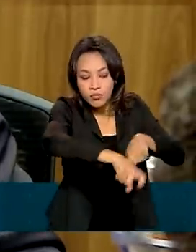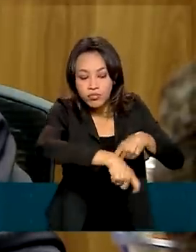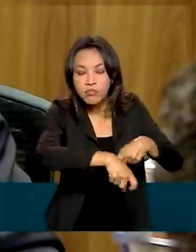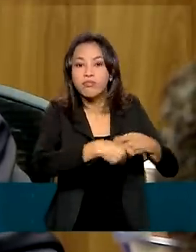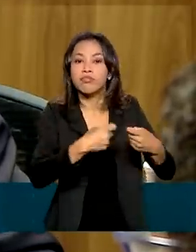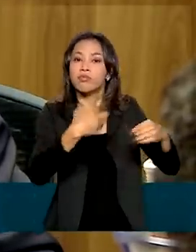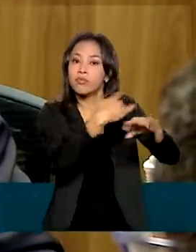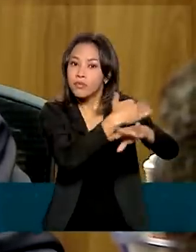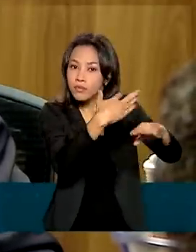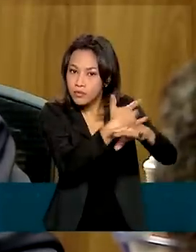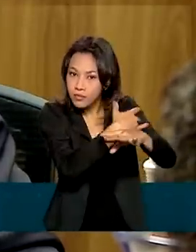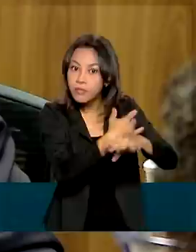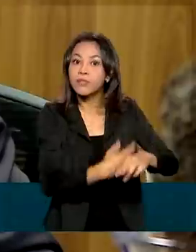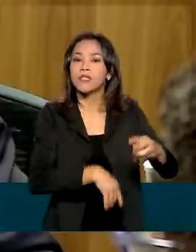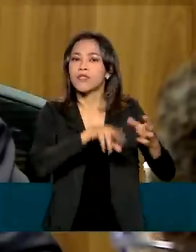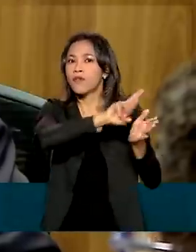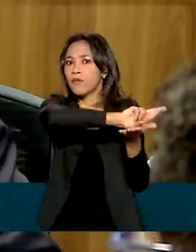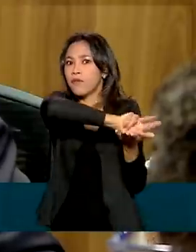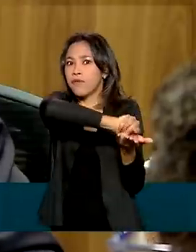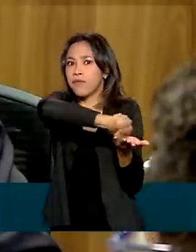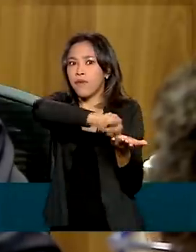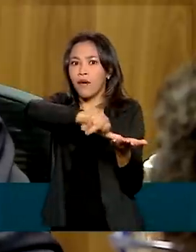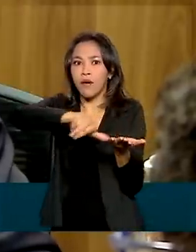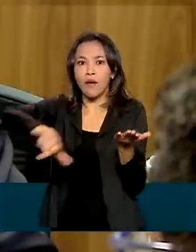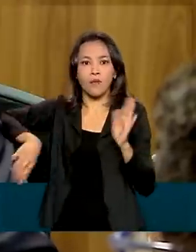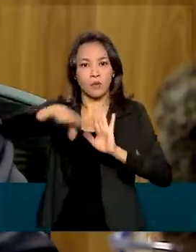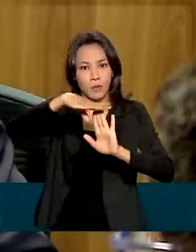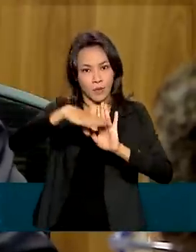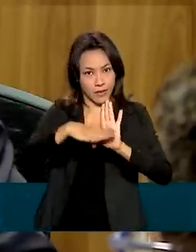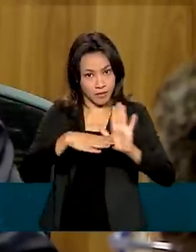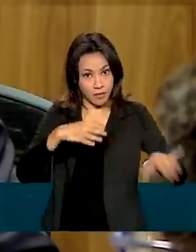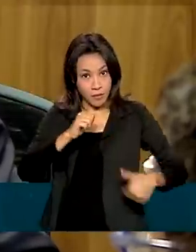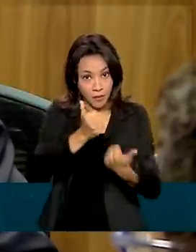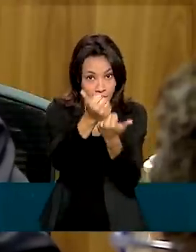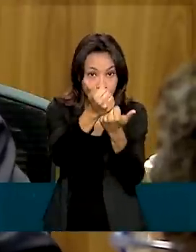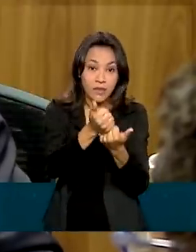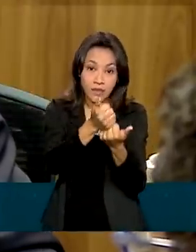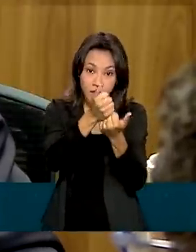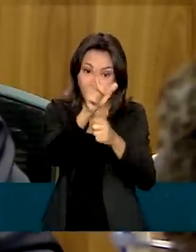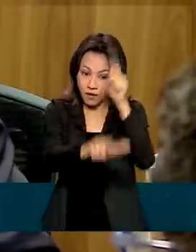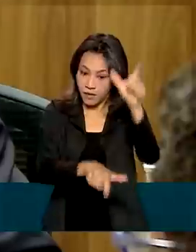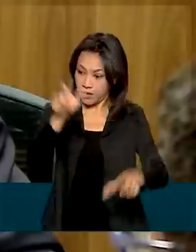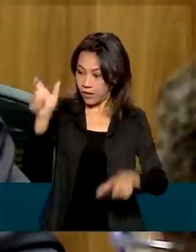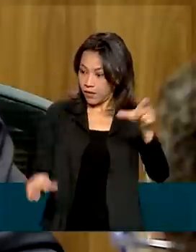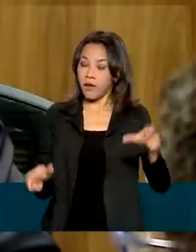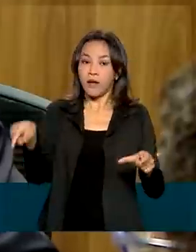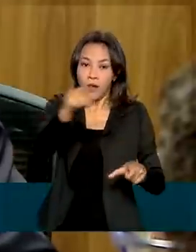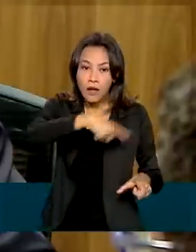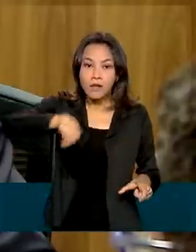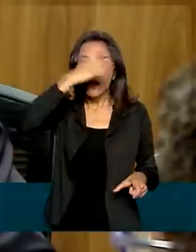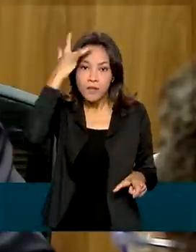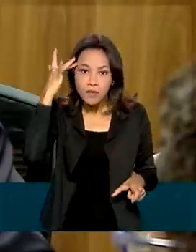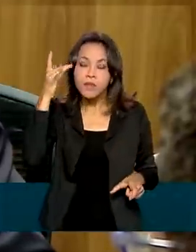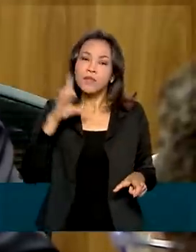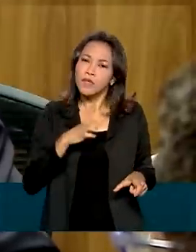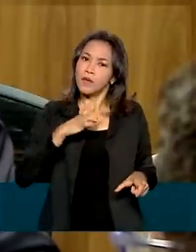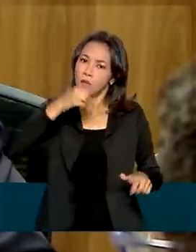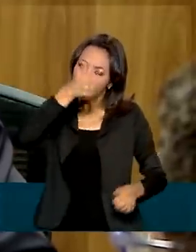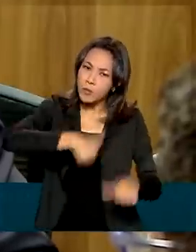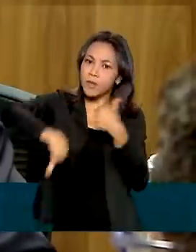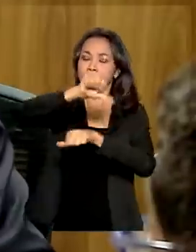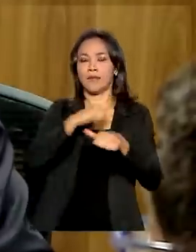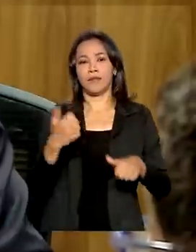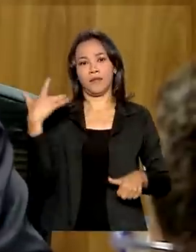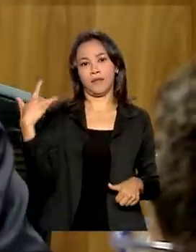enfim, vários programas que fazem fortalecer para ir além da proteção social, mas também buscar a transformação social para